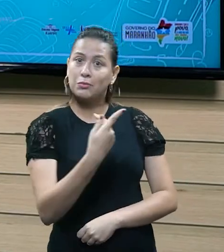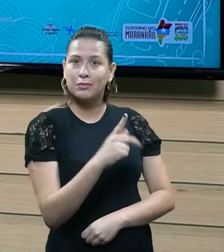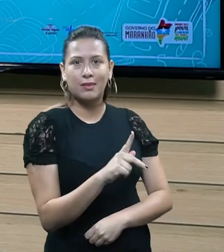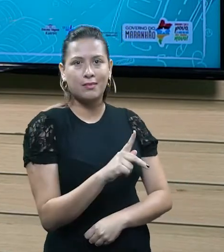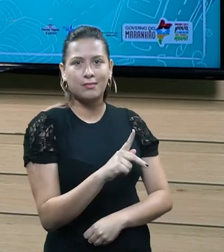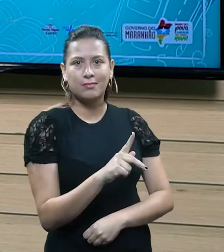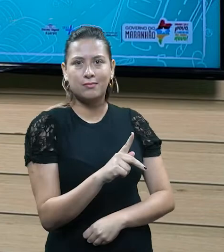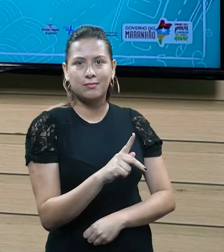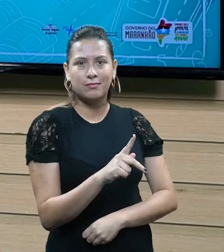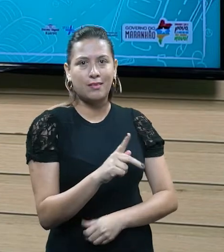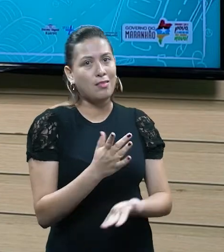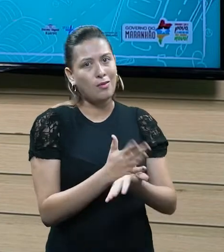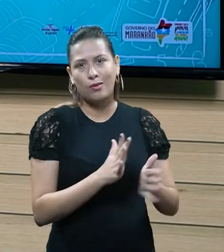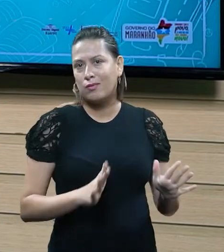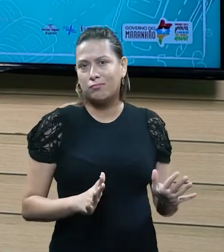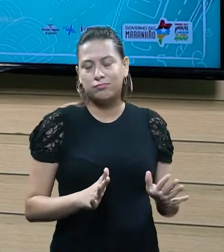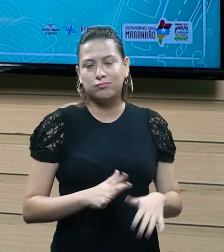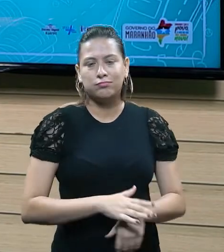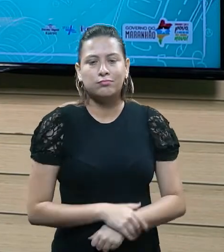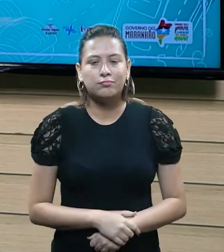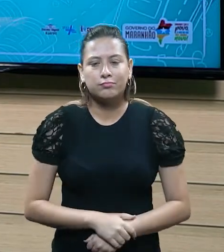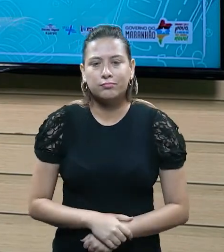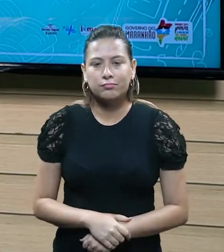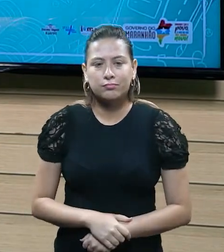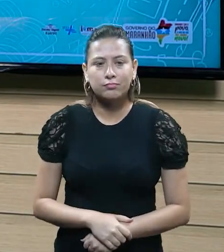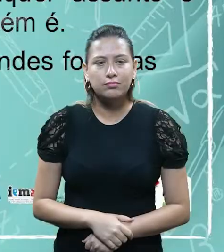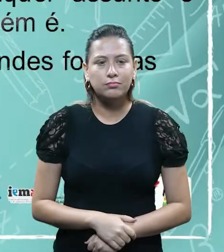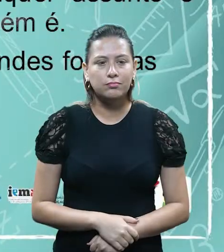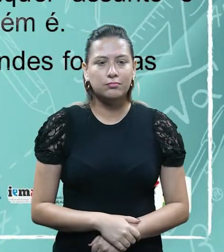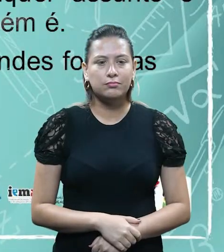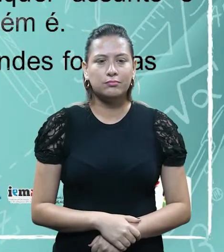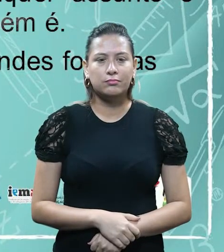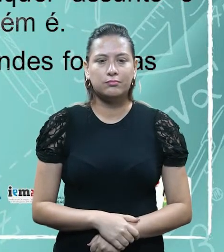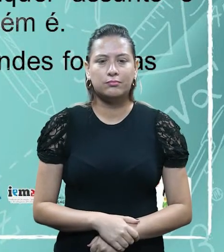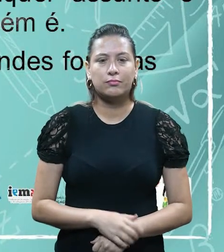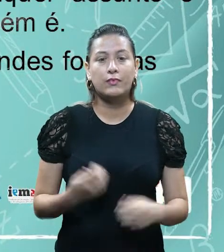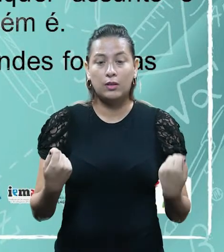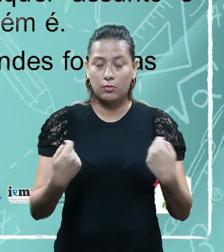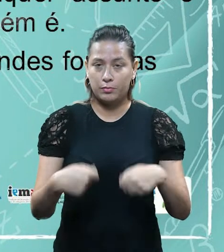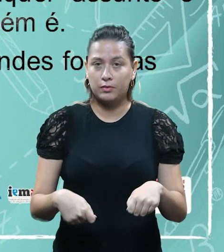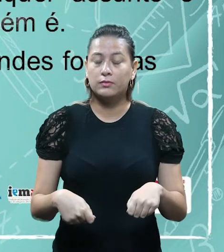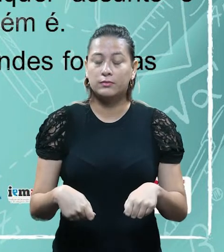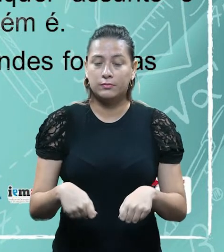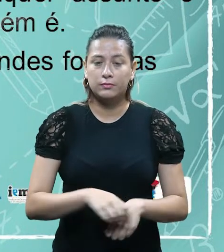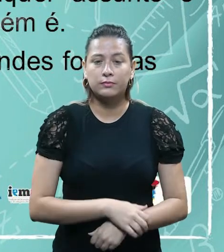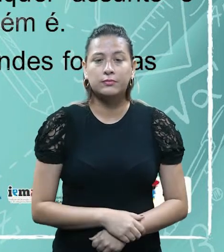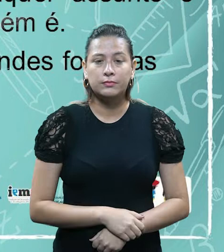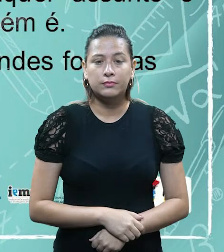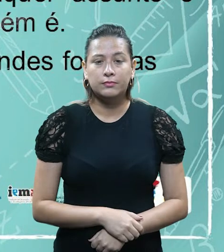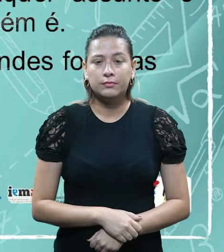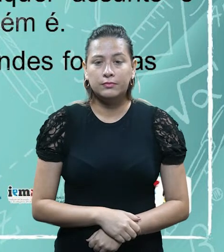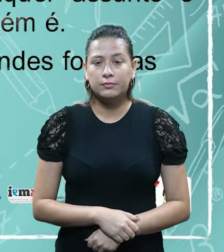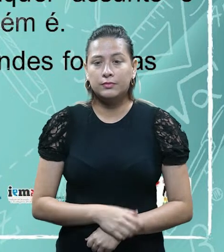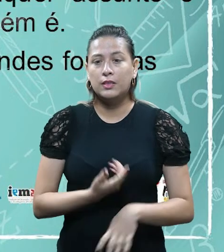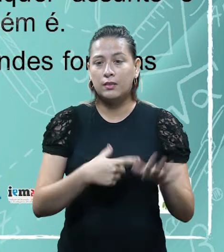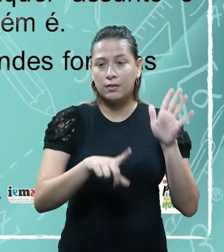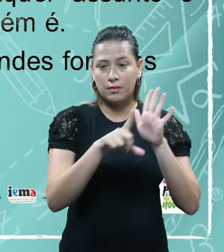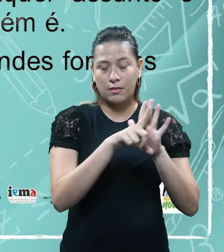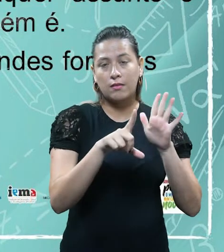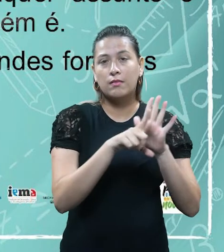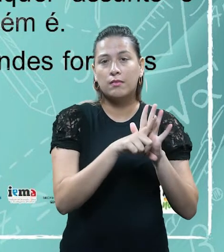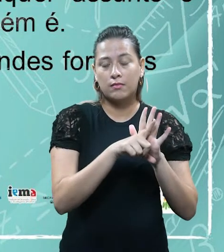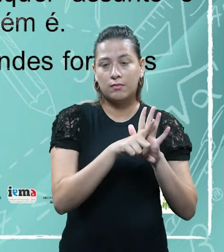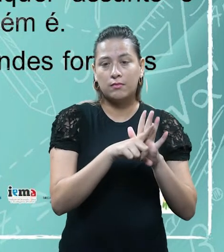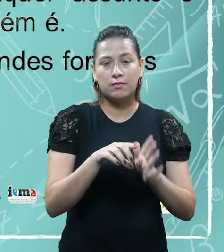vai caducar, né, a competência legislativa dela não vai caducar. Assim, se a competência para legislar sobre qualquer assunto